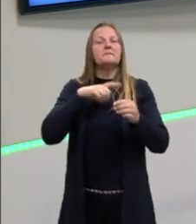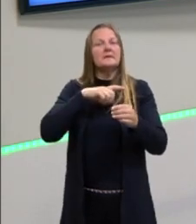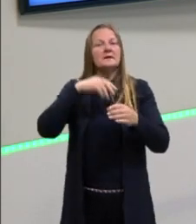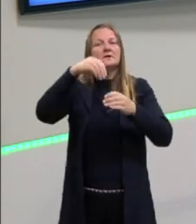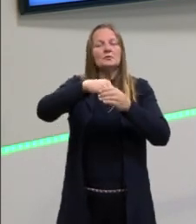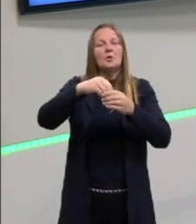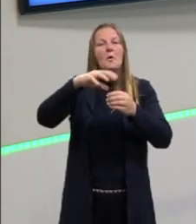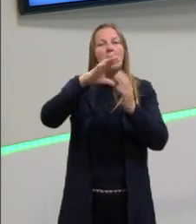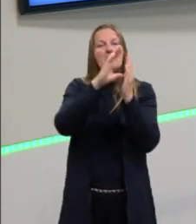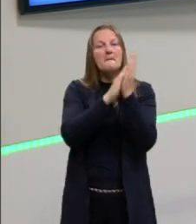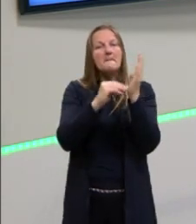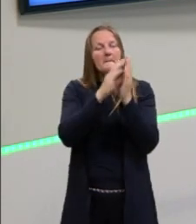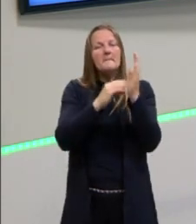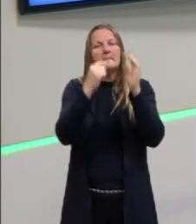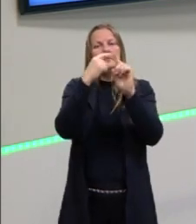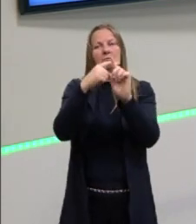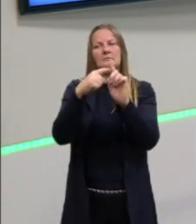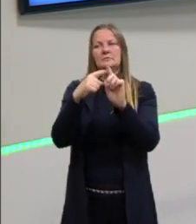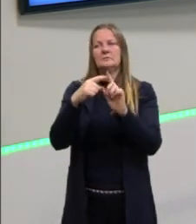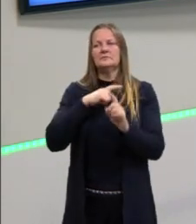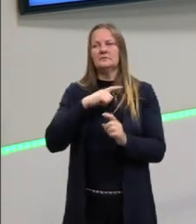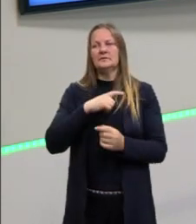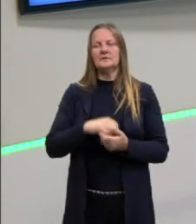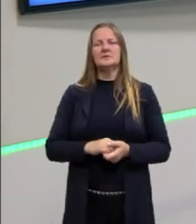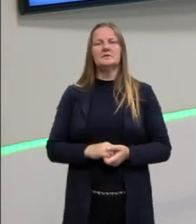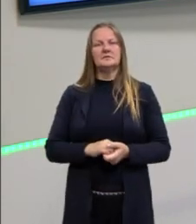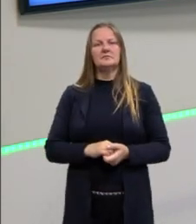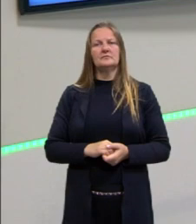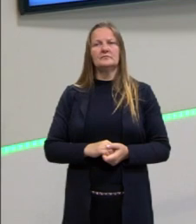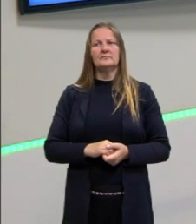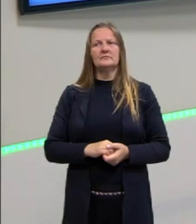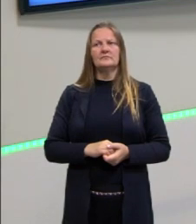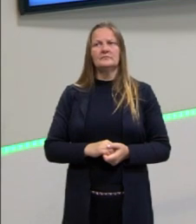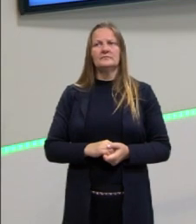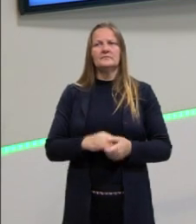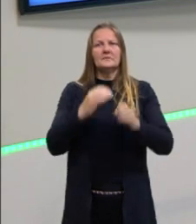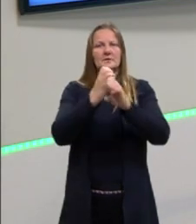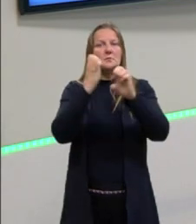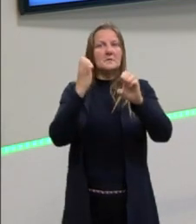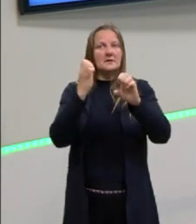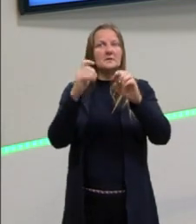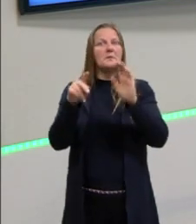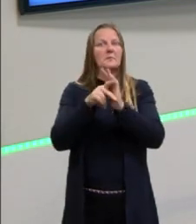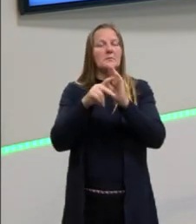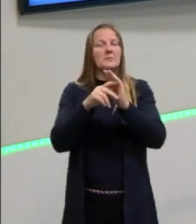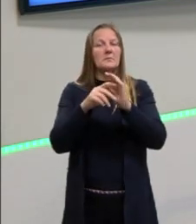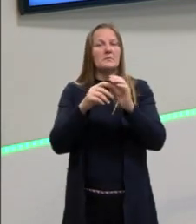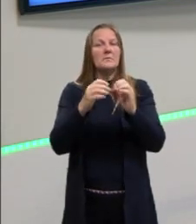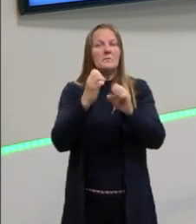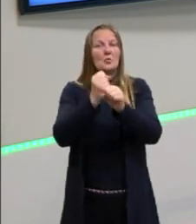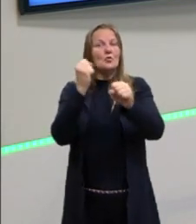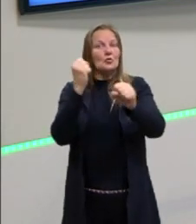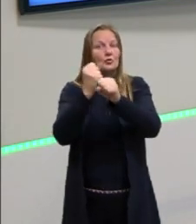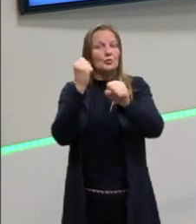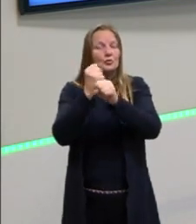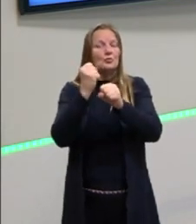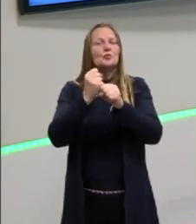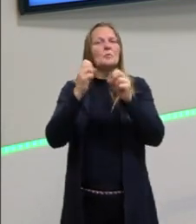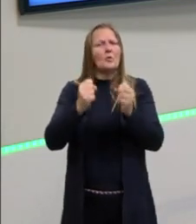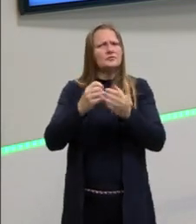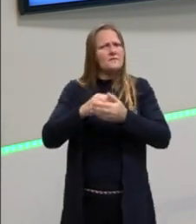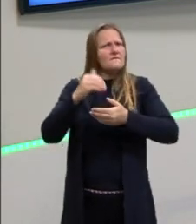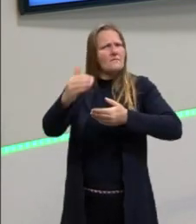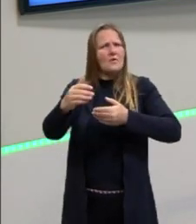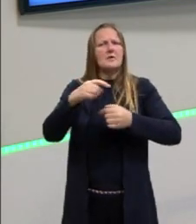desses pontos positivos, eu ganhei o lucro, eu posso repassar pra minha empresa, né, fora da China, tá?